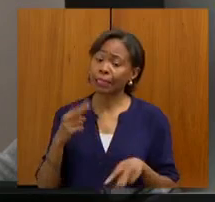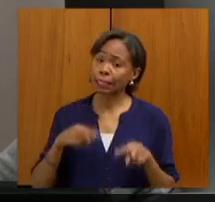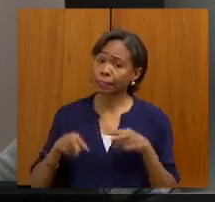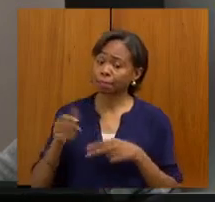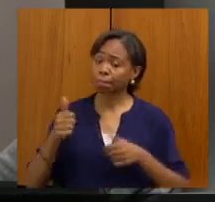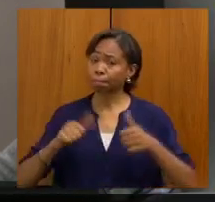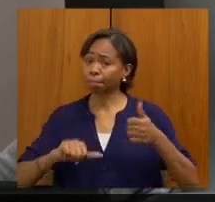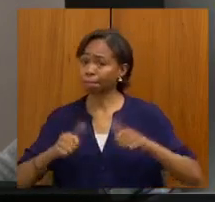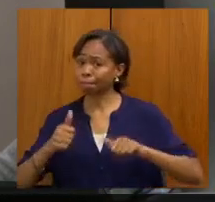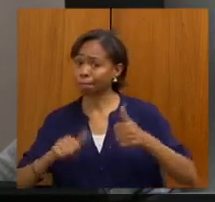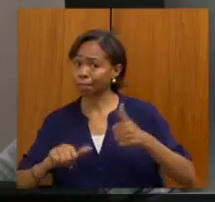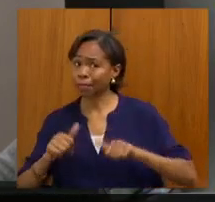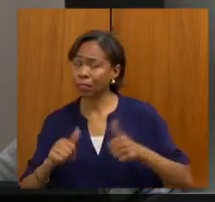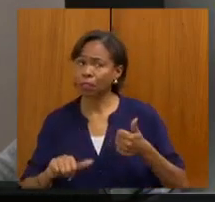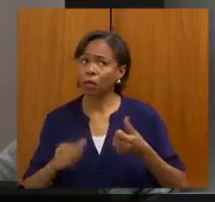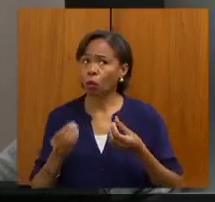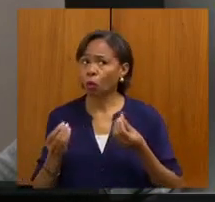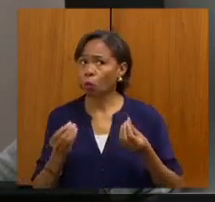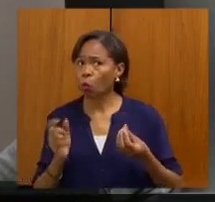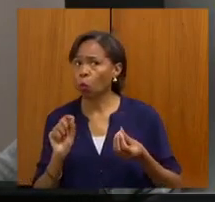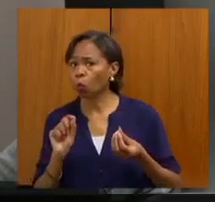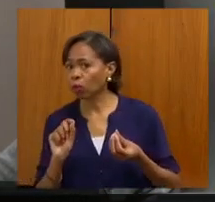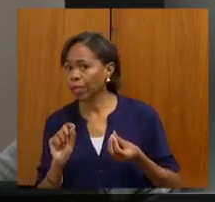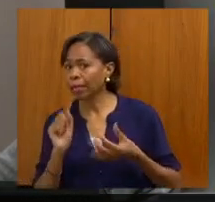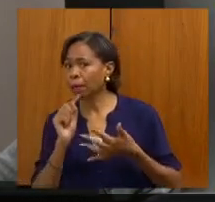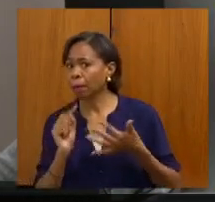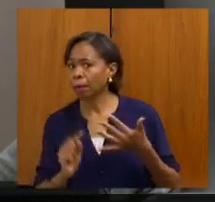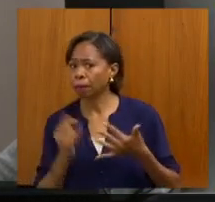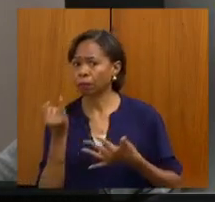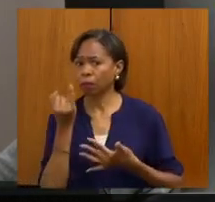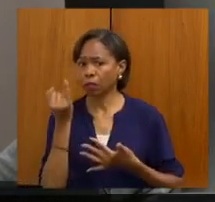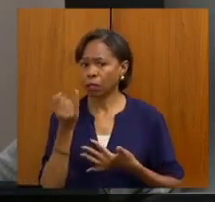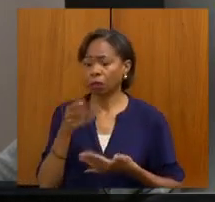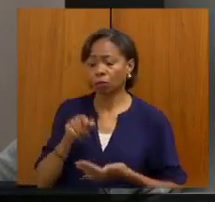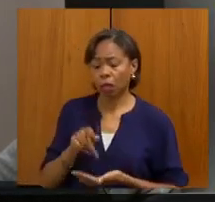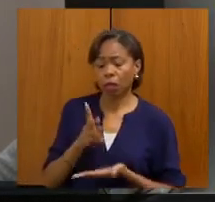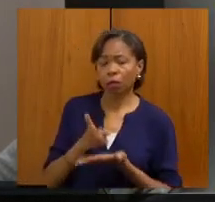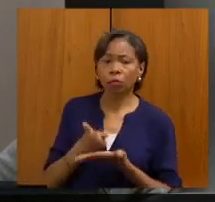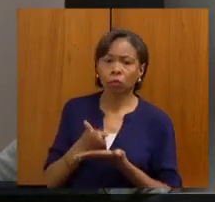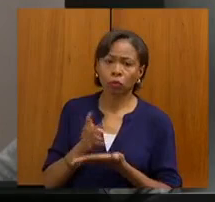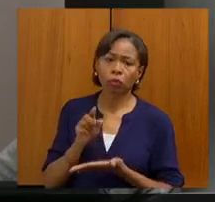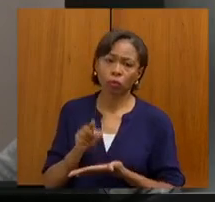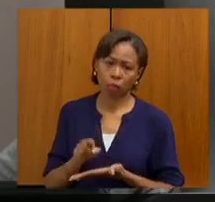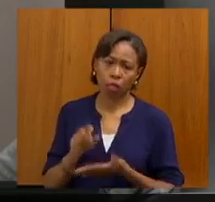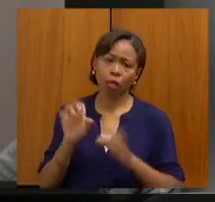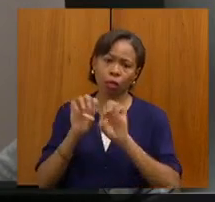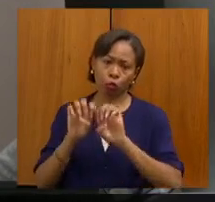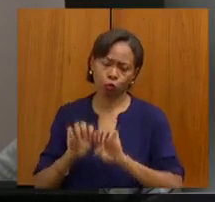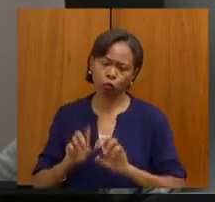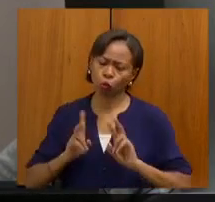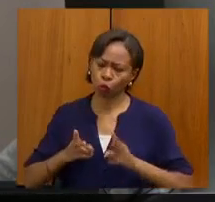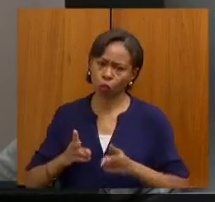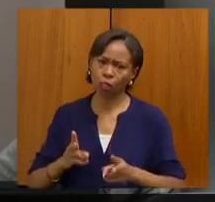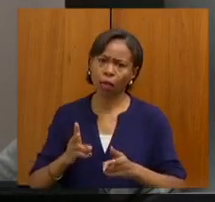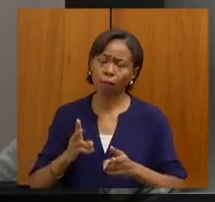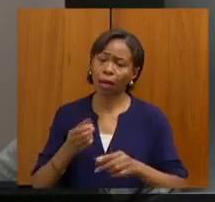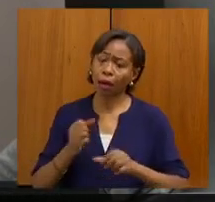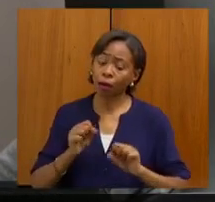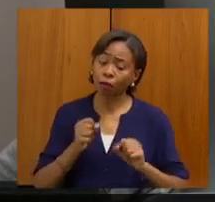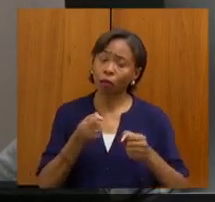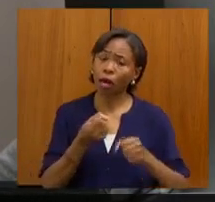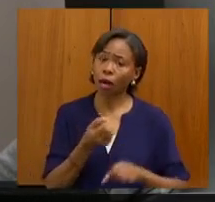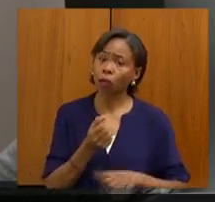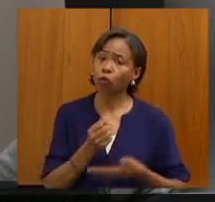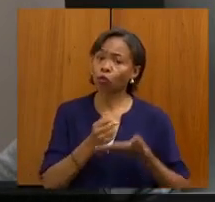que nós possamos, até então, manter essas estruturas para defender a vida do mineiro, onde ela vai estar ameaçada.